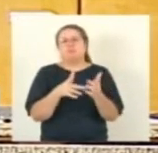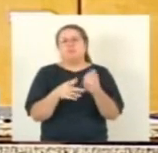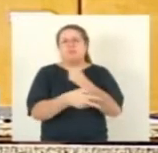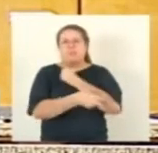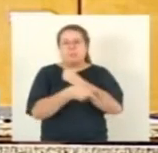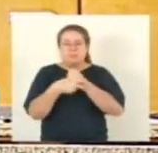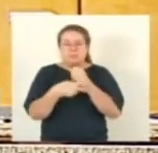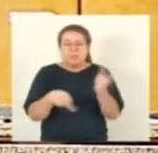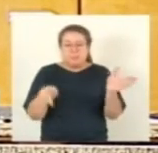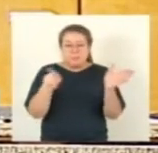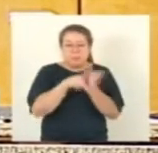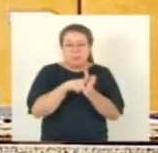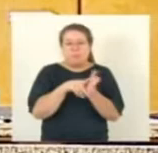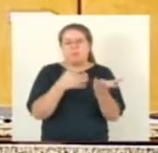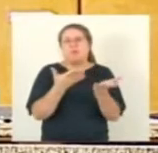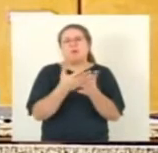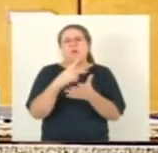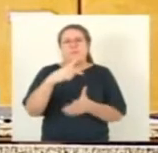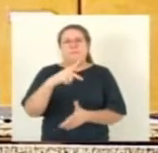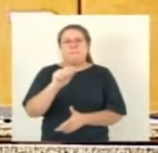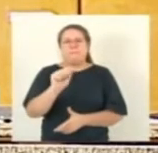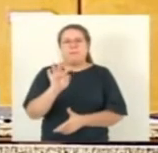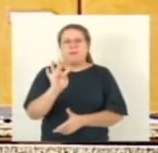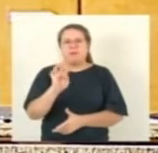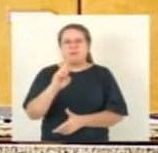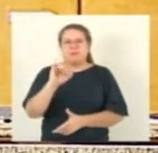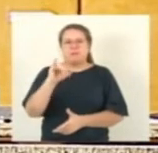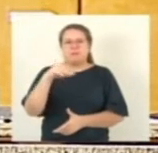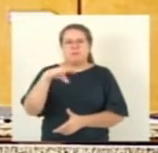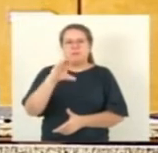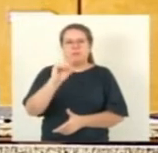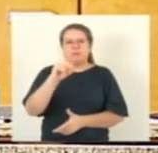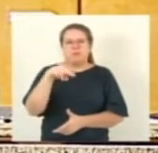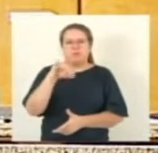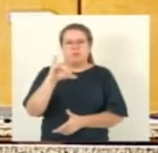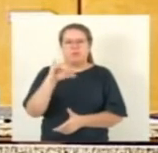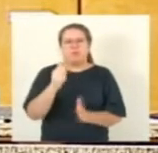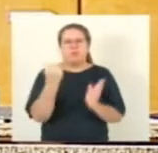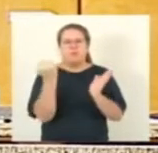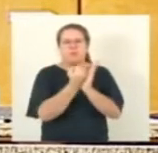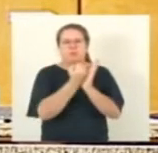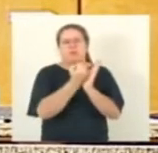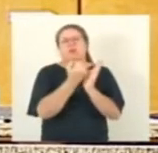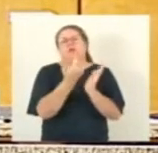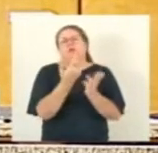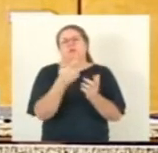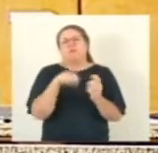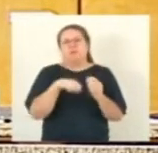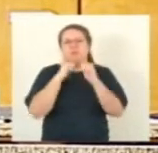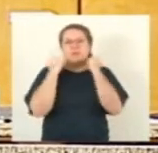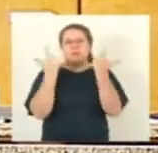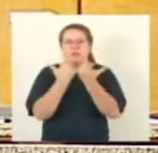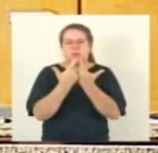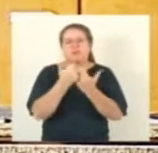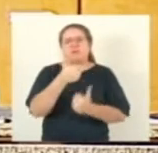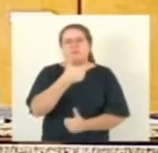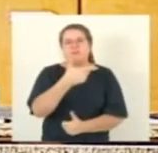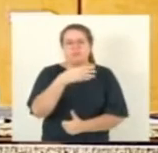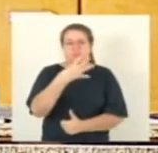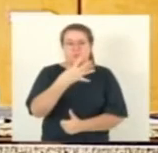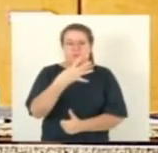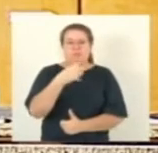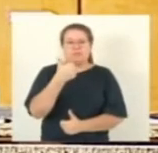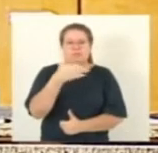patrimônio no âmbito do Estado do Espírito Santo. Publicado no Álice Digital do dia 24 de 10 de 2019,